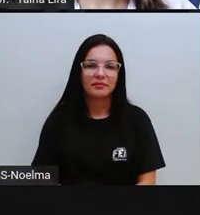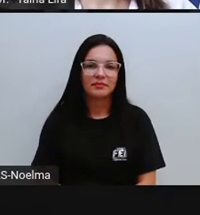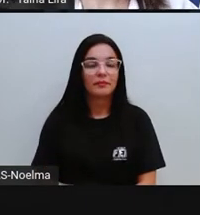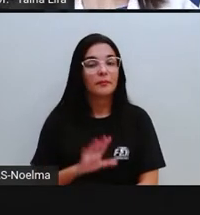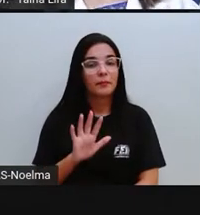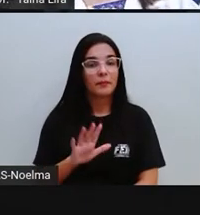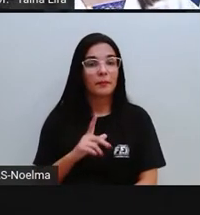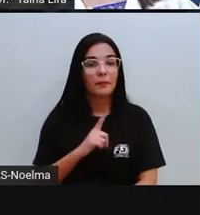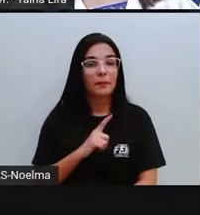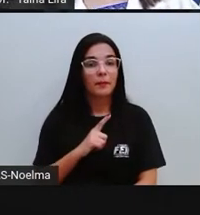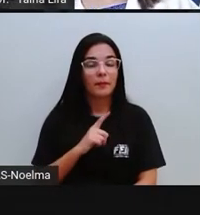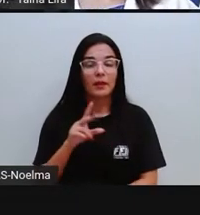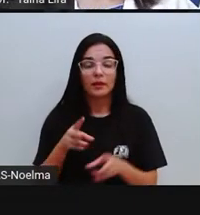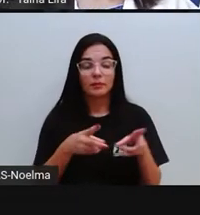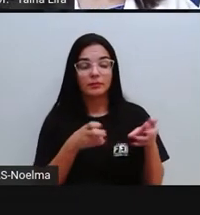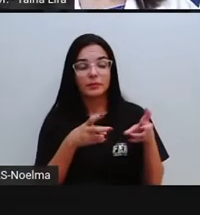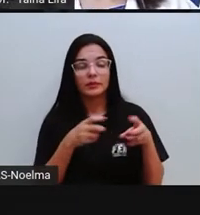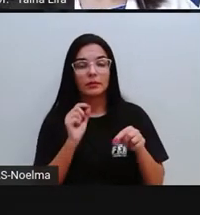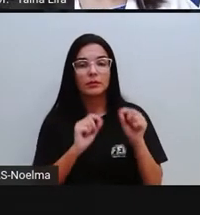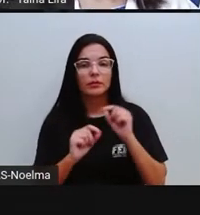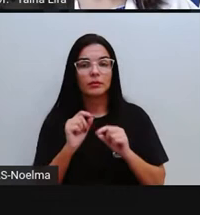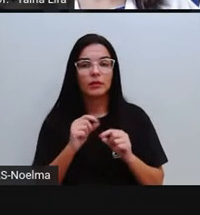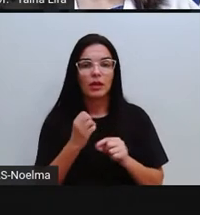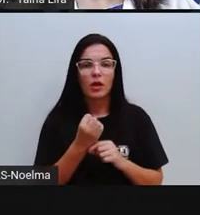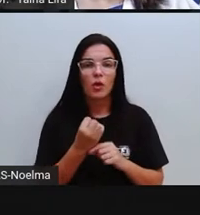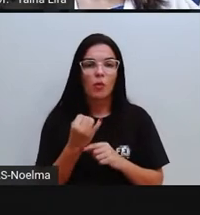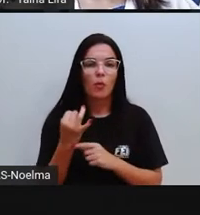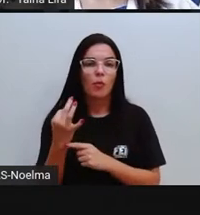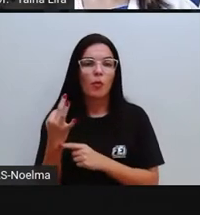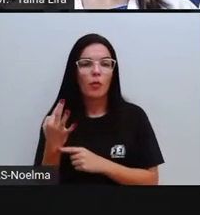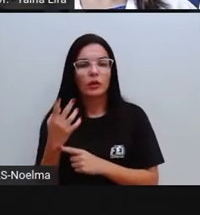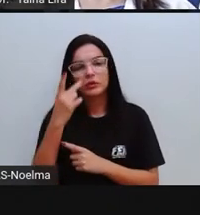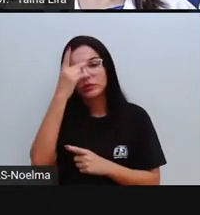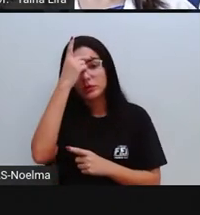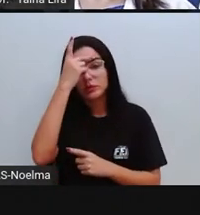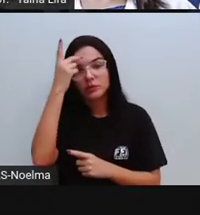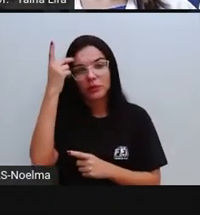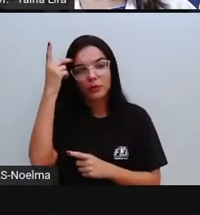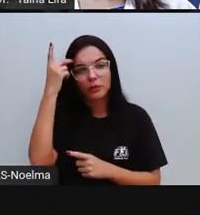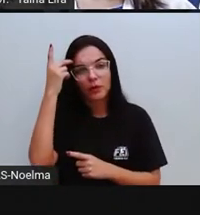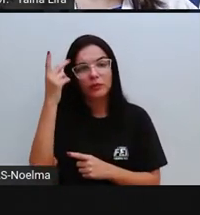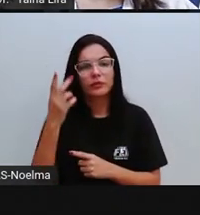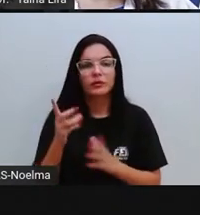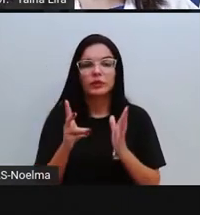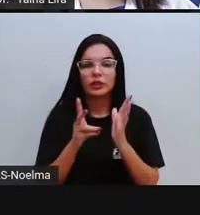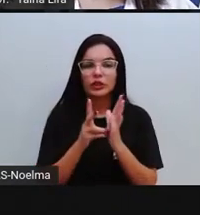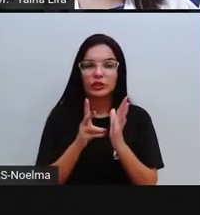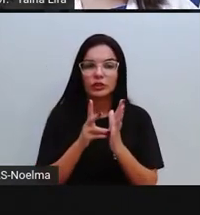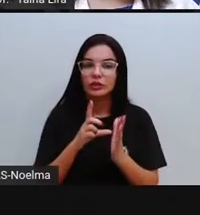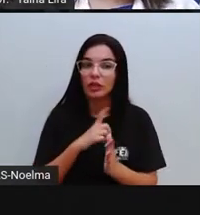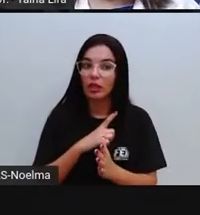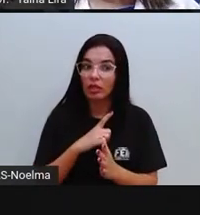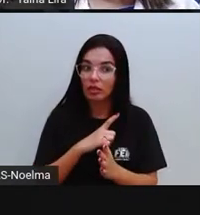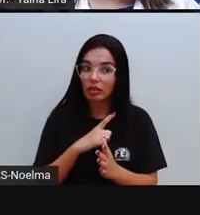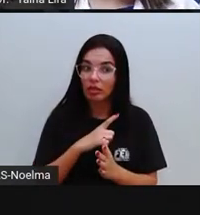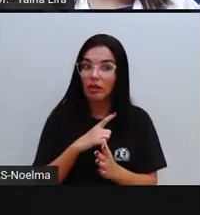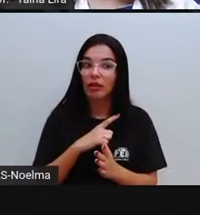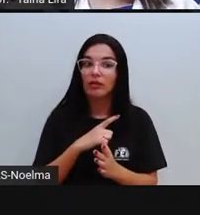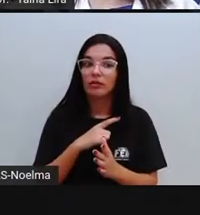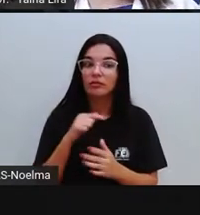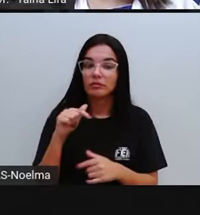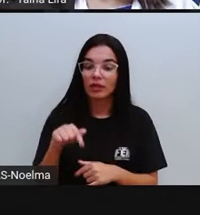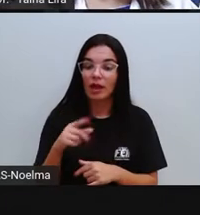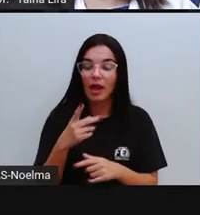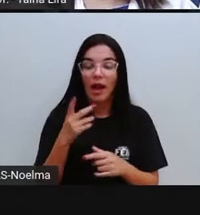Bem, vocês perceberam, segundo o ano, quantos povos indígenas diferentes, né, existem, e aqui, a Próssia